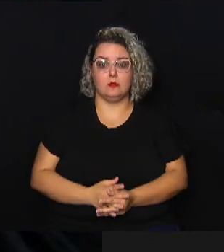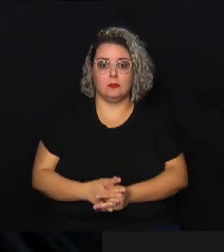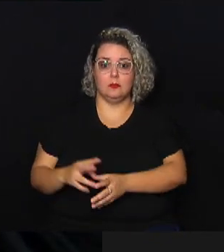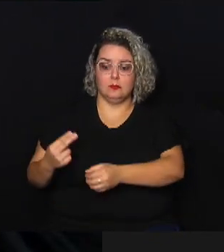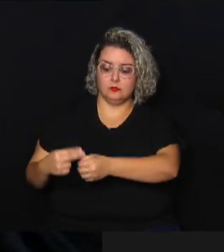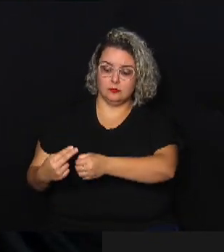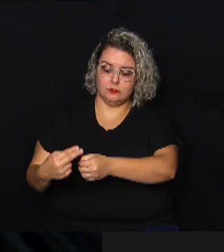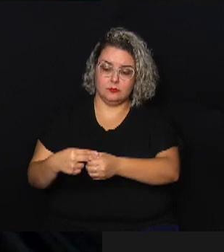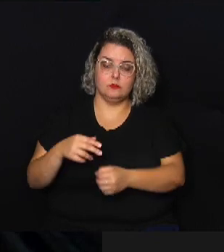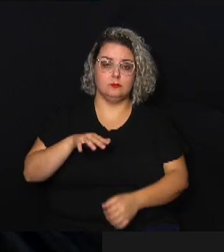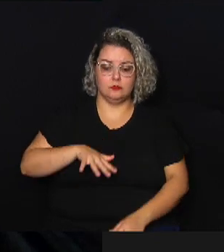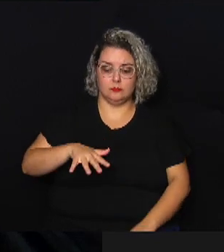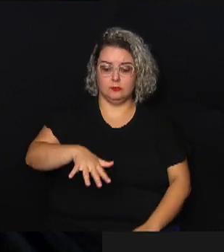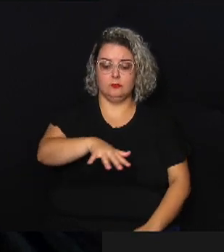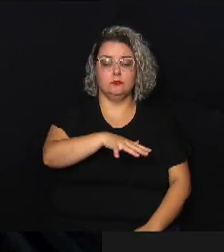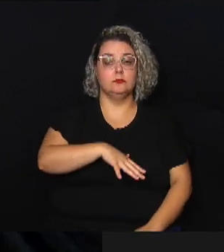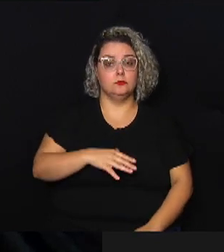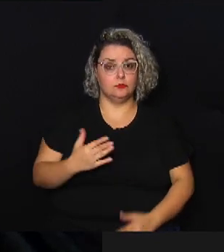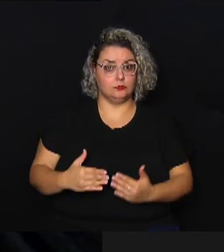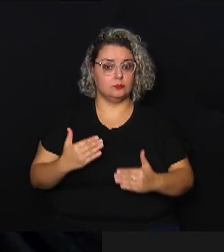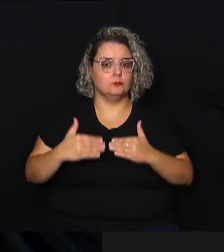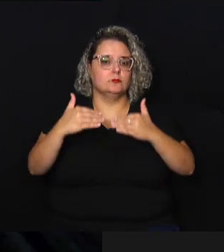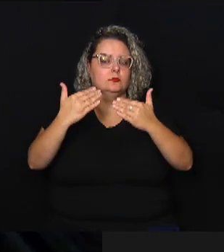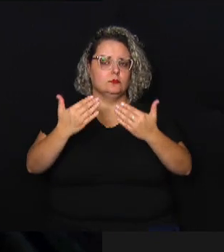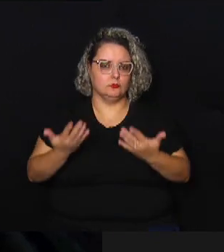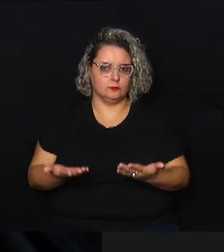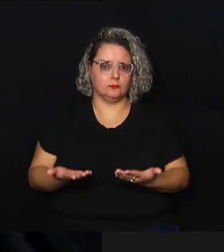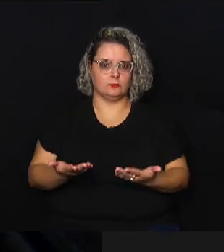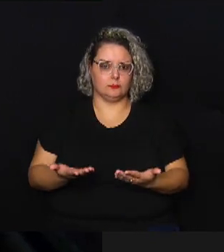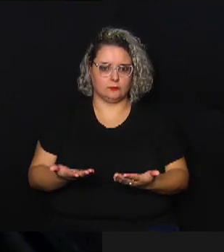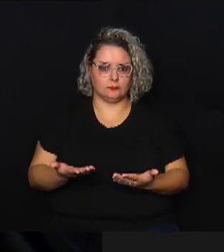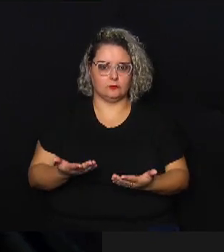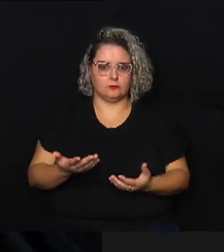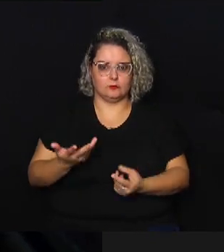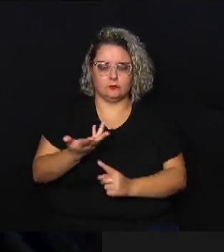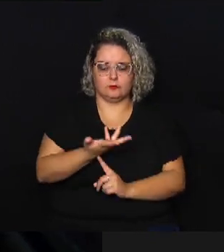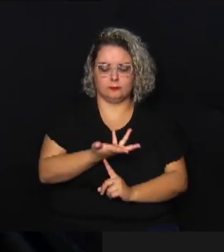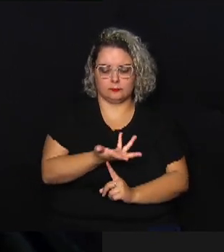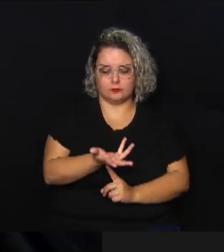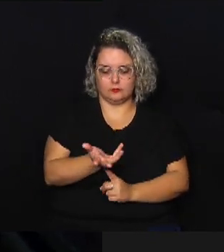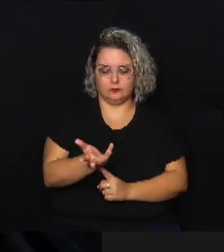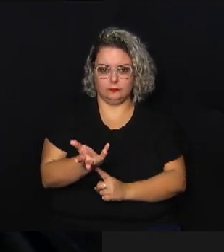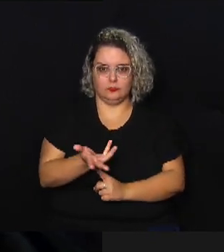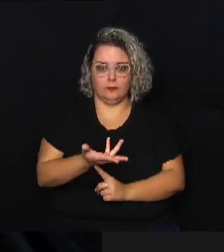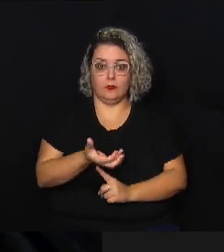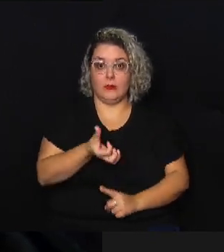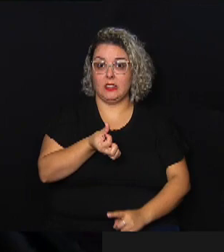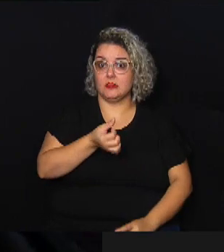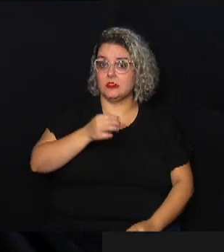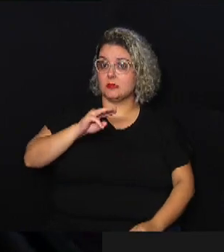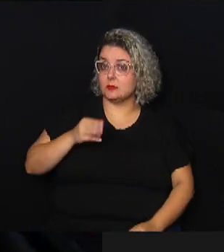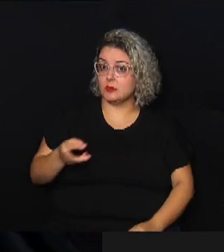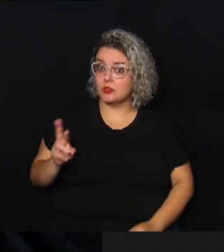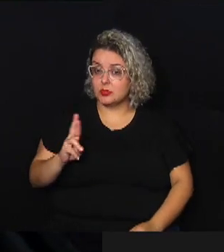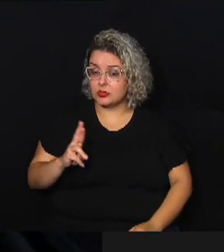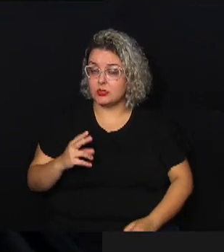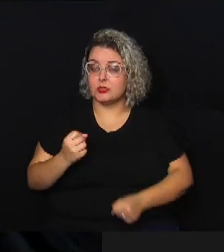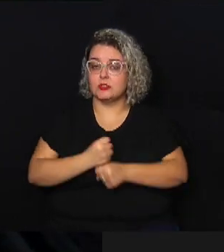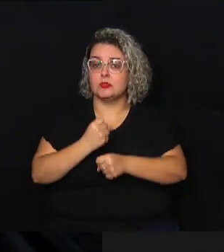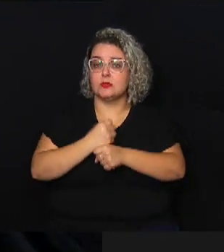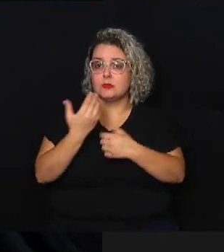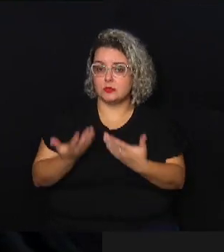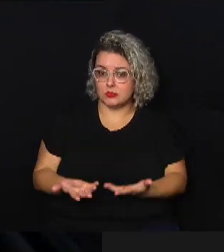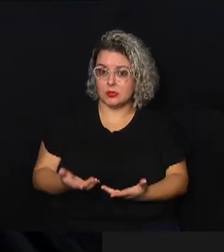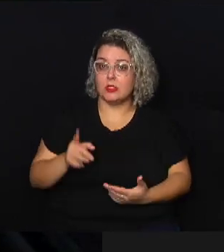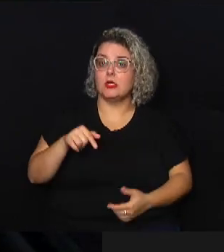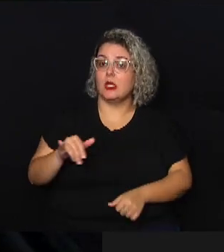e na nossa região está construindo um radar meteorológico de 6 milhões de reais que é uma ferramenta muito